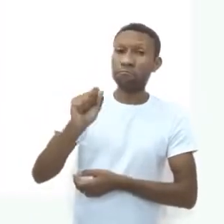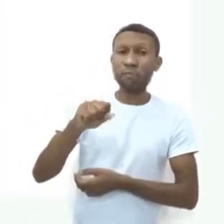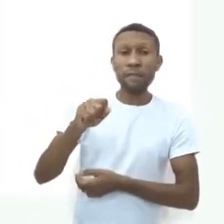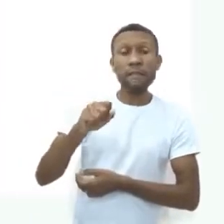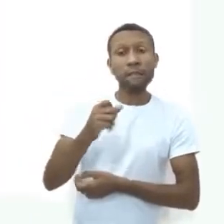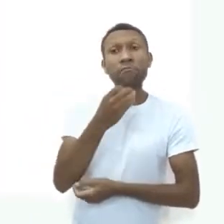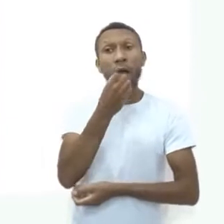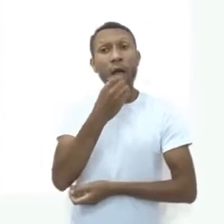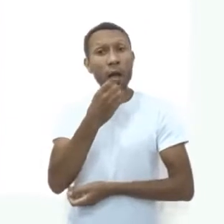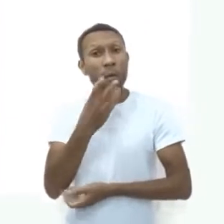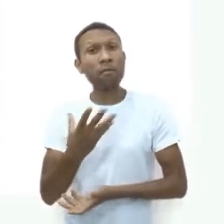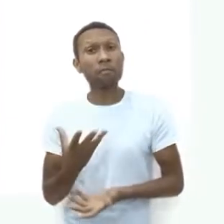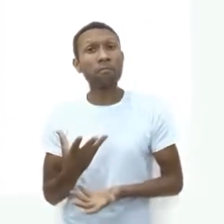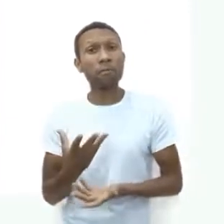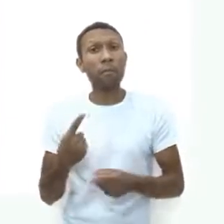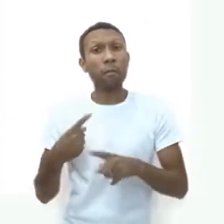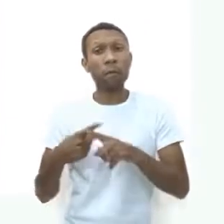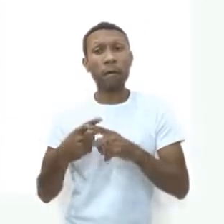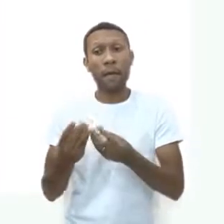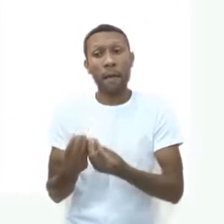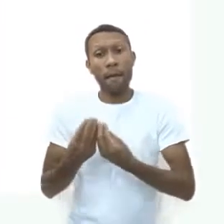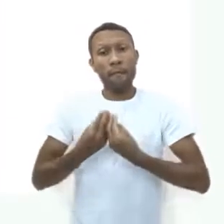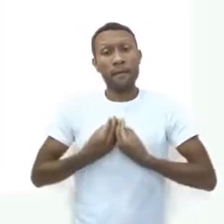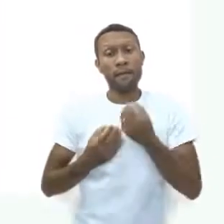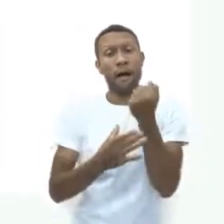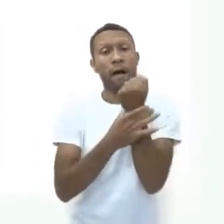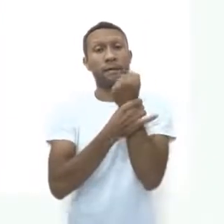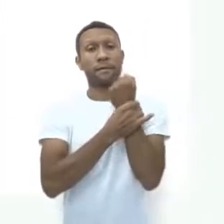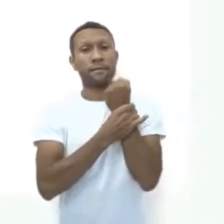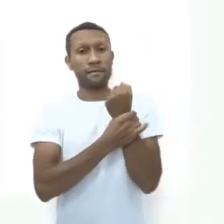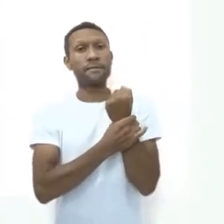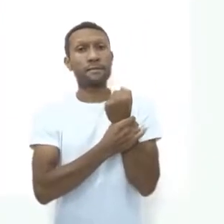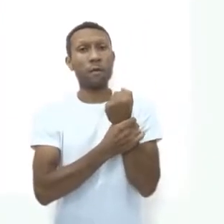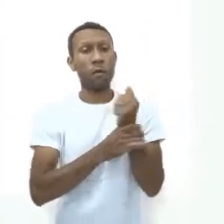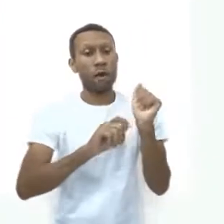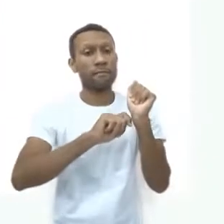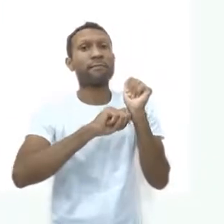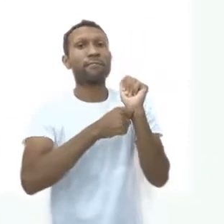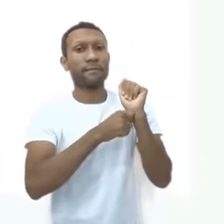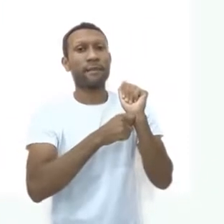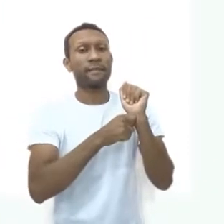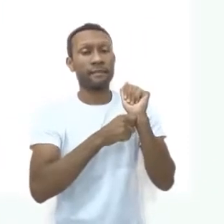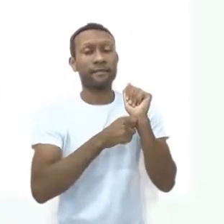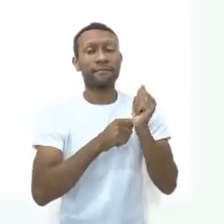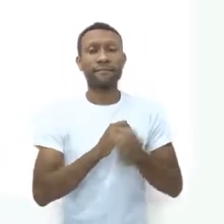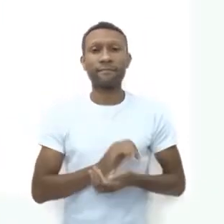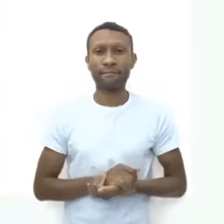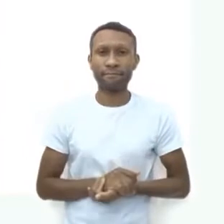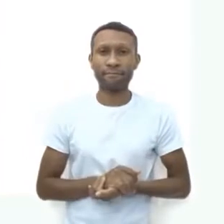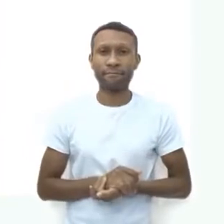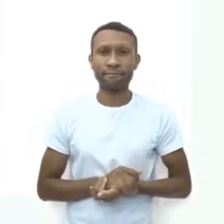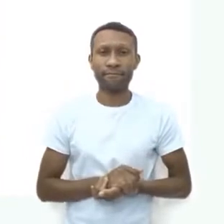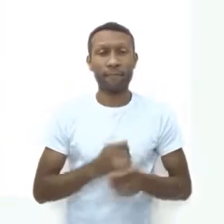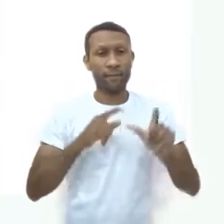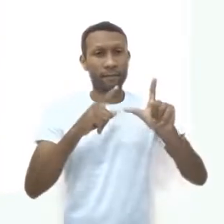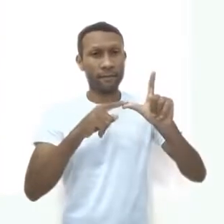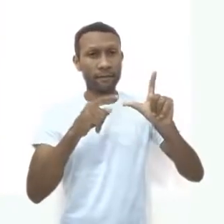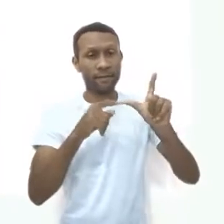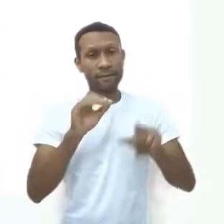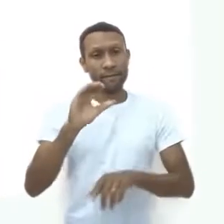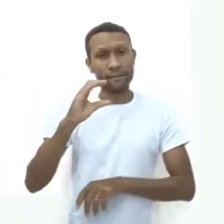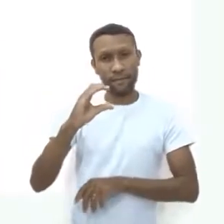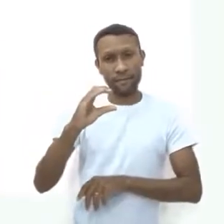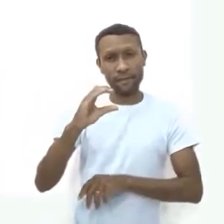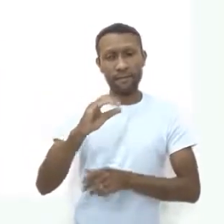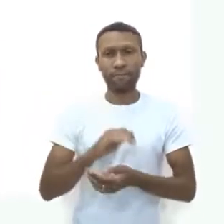é um recurso muito útil que oferece uma proteção extra para as minhas contas, muito além da senha. Letra